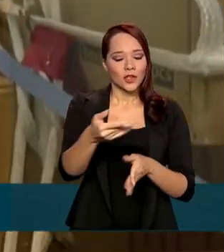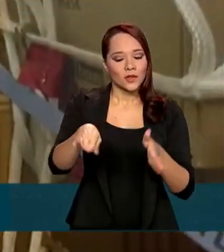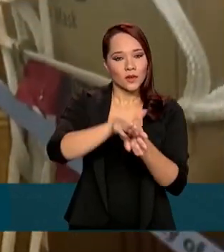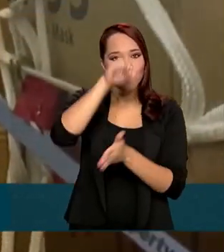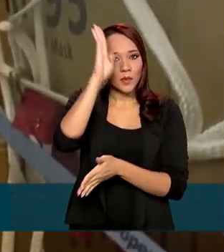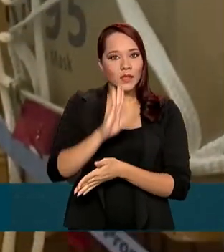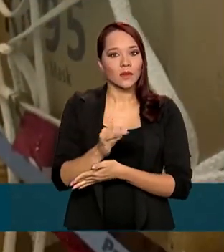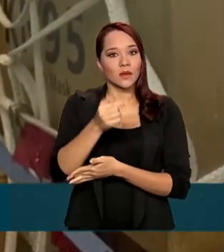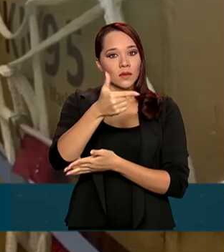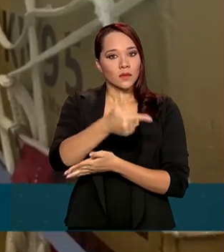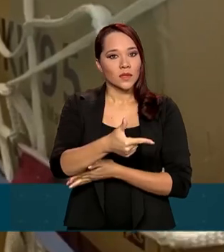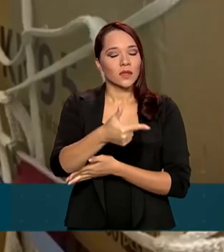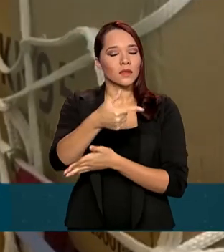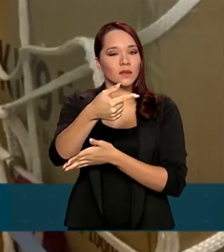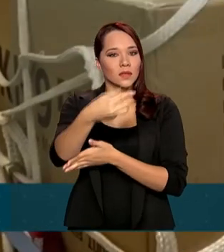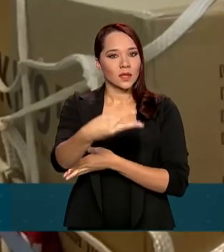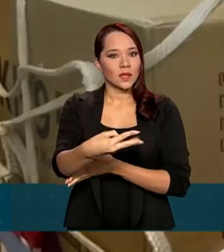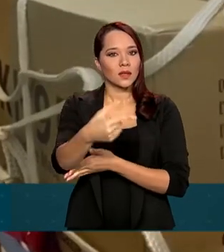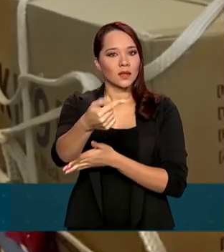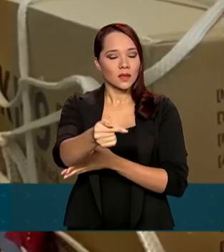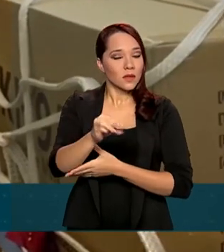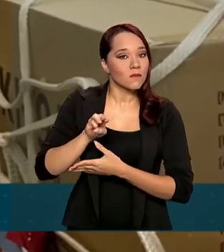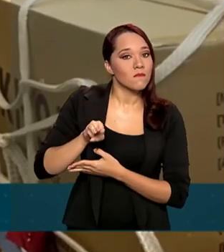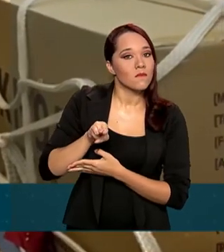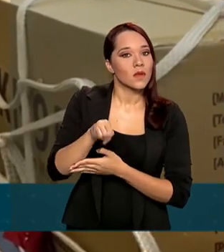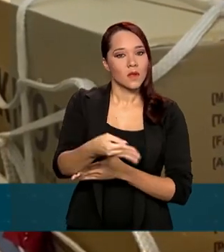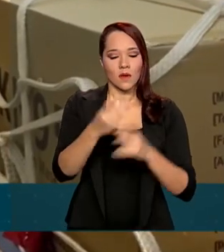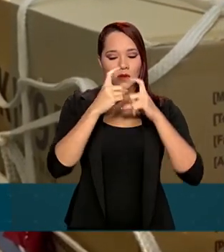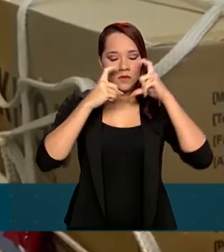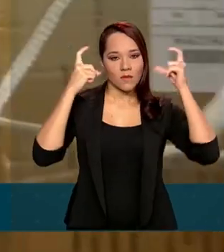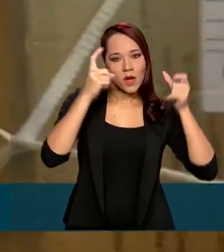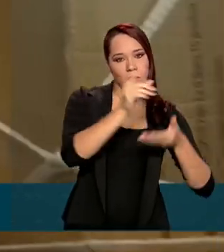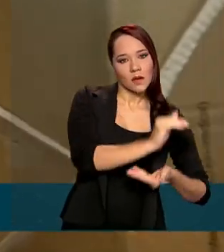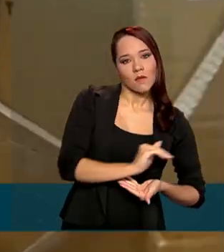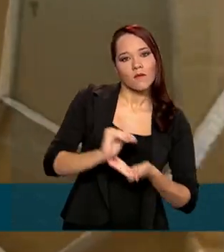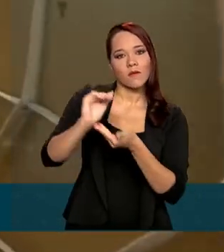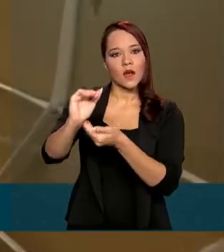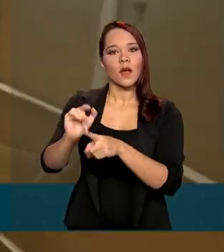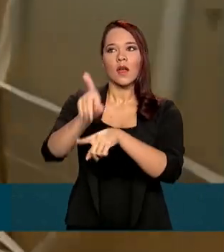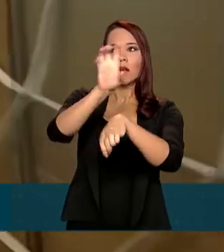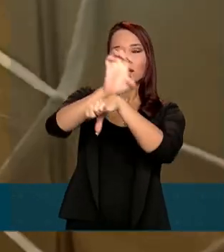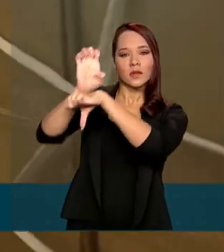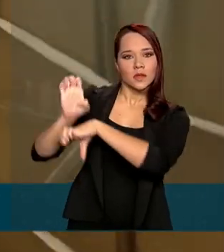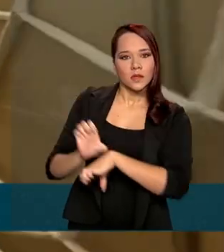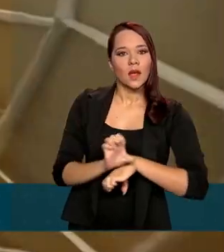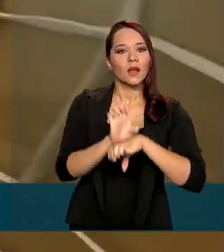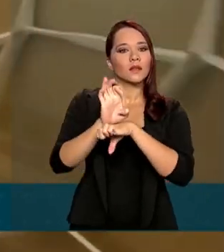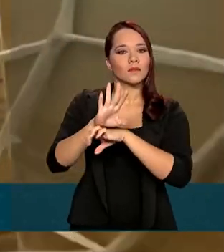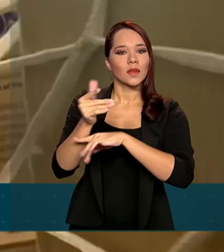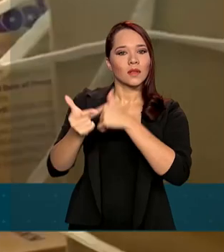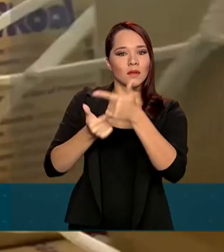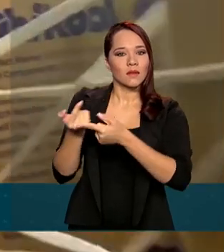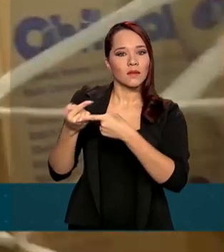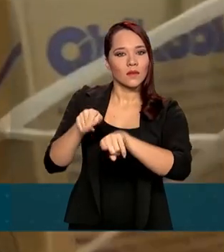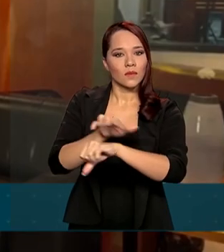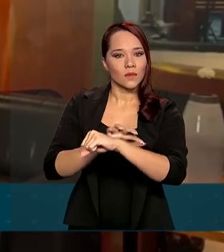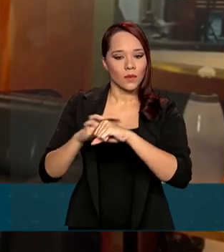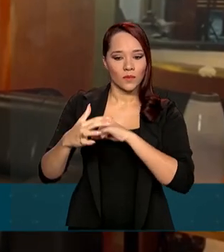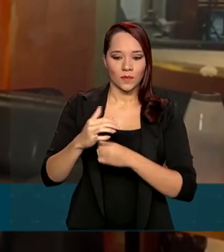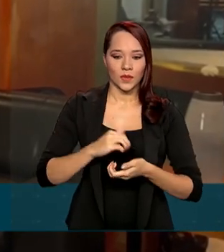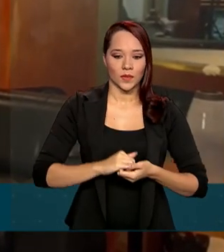237 milhões de máscaras que serão destinadas aos estados para o combate ao Covid-19.